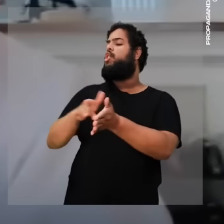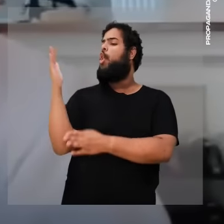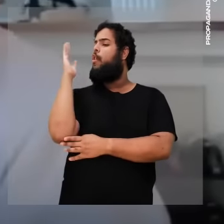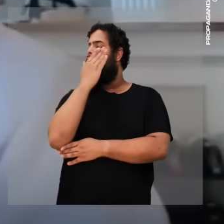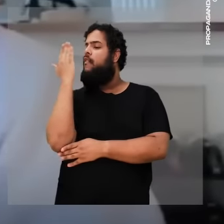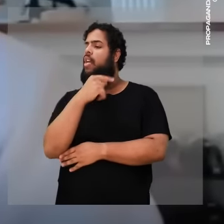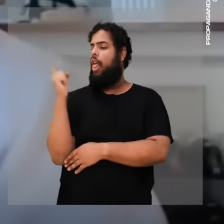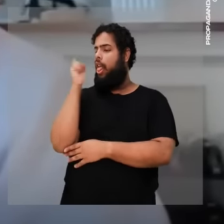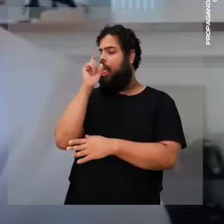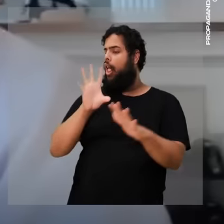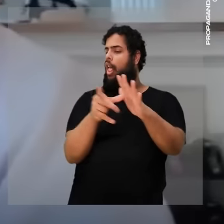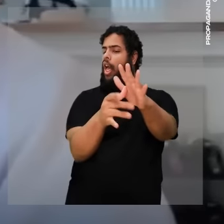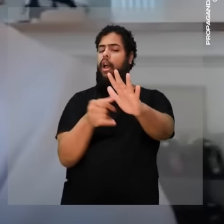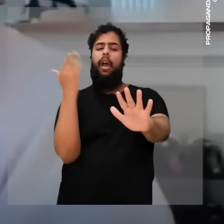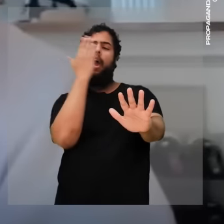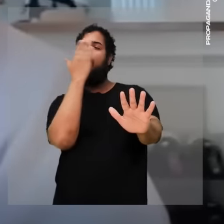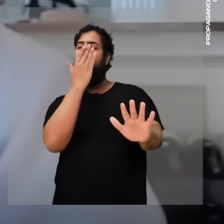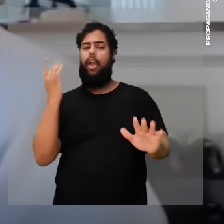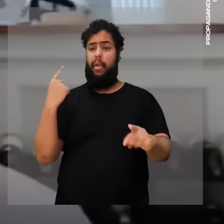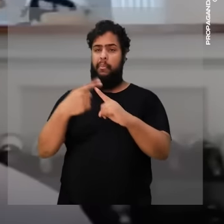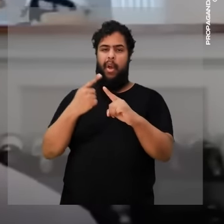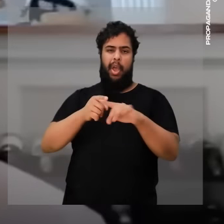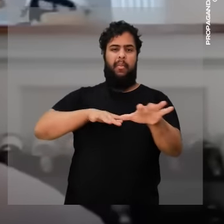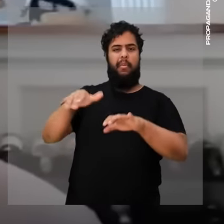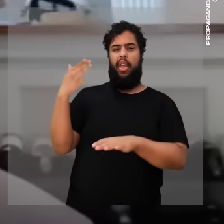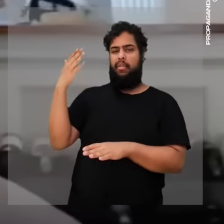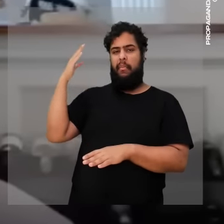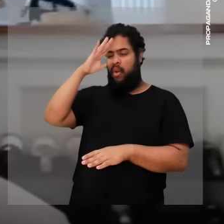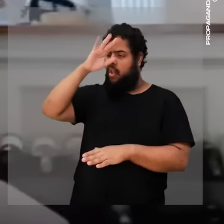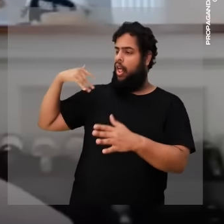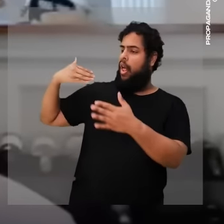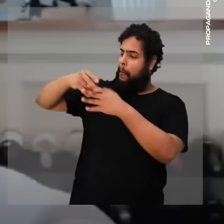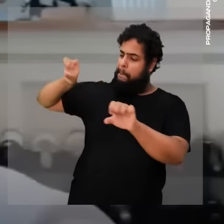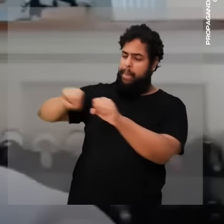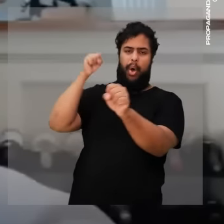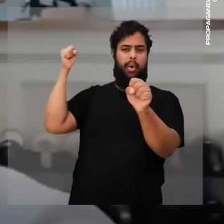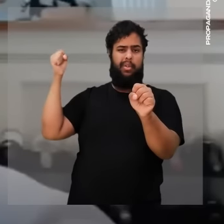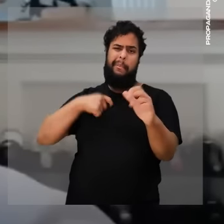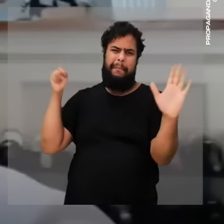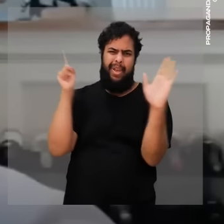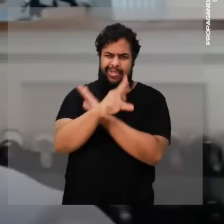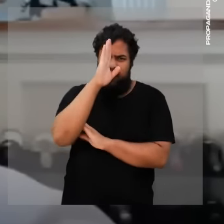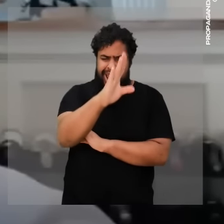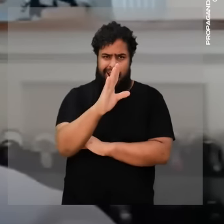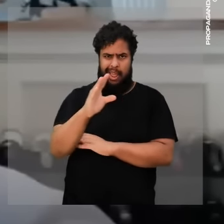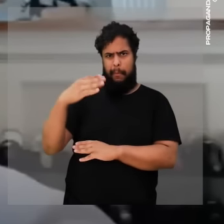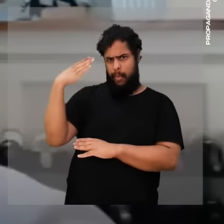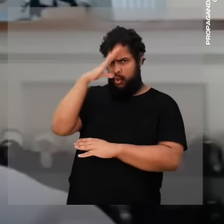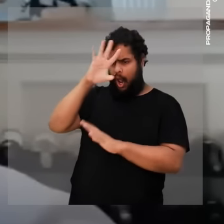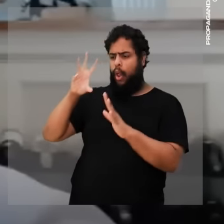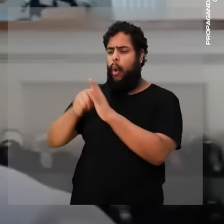pano pra mentira. Passar pano pra ladrão, porra. Porque o bolsonarismo se corrompeu. Mas uma pergunta direta que